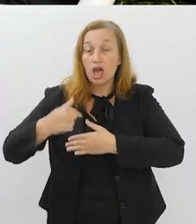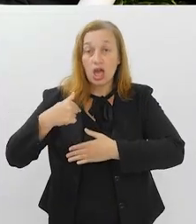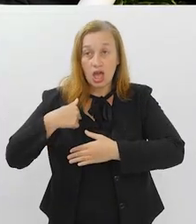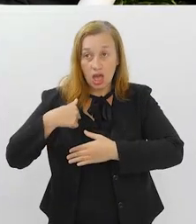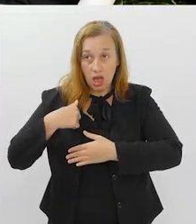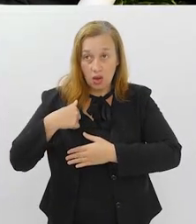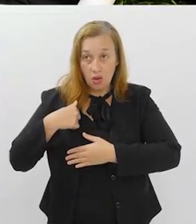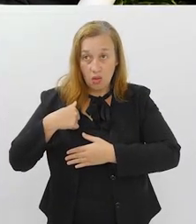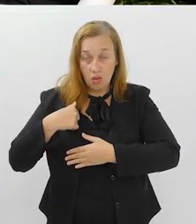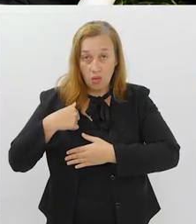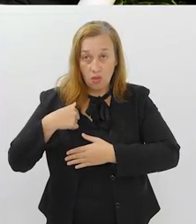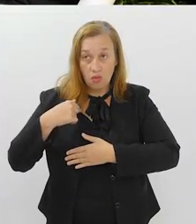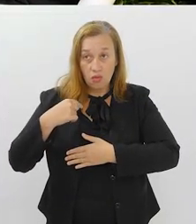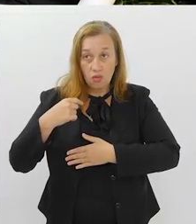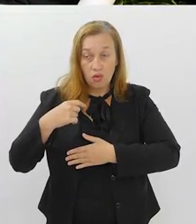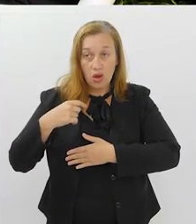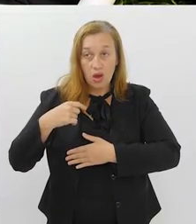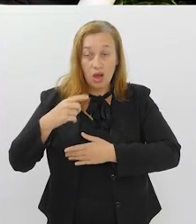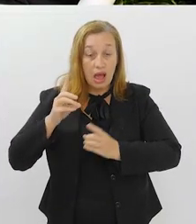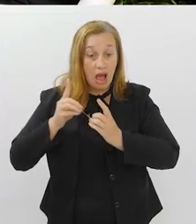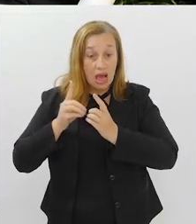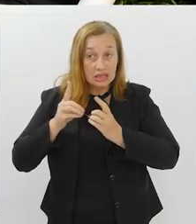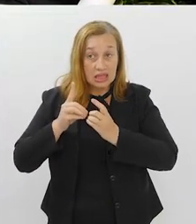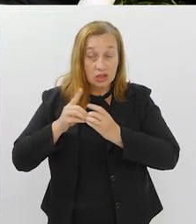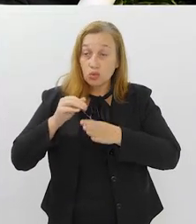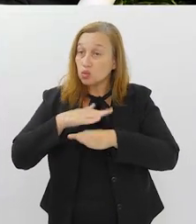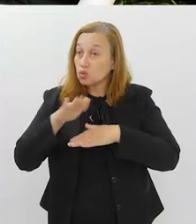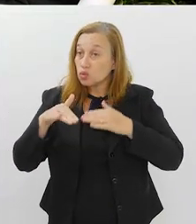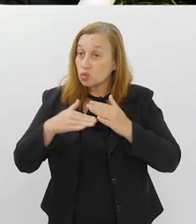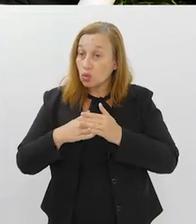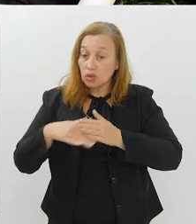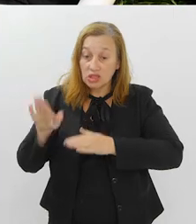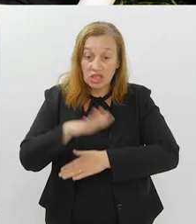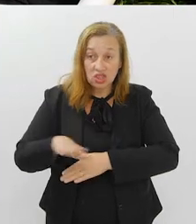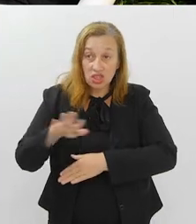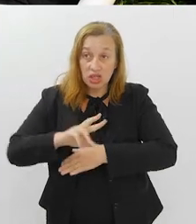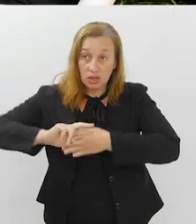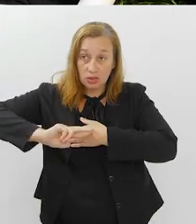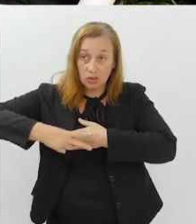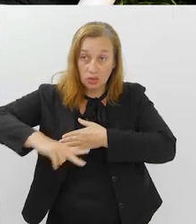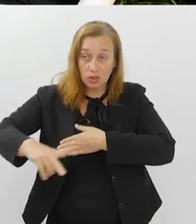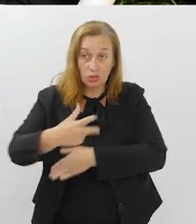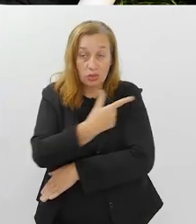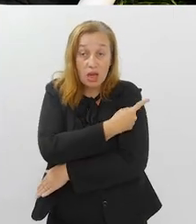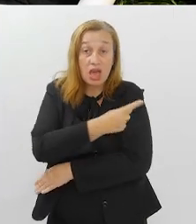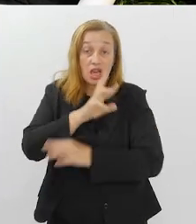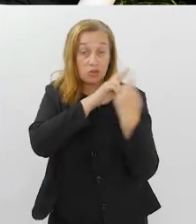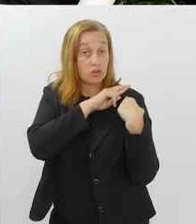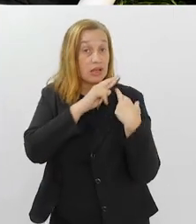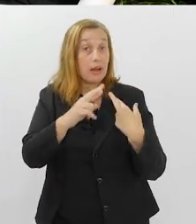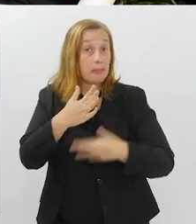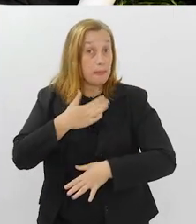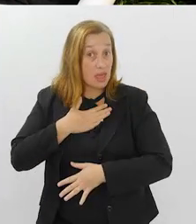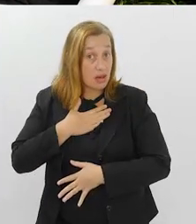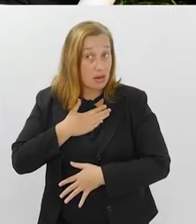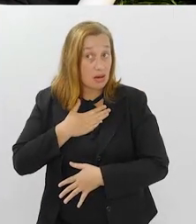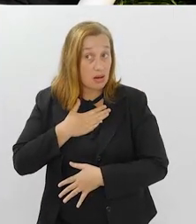eu atendo todos os eventos adverso do SUS, eu que atendo, lá no CRI. Falei, a responsabilidade é minha.